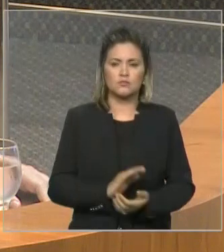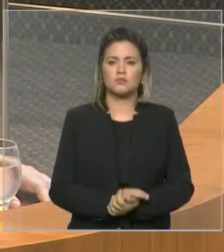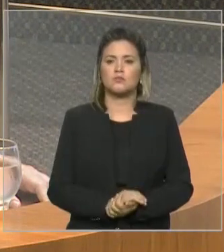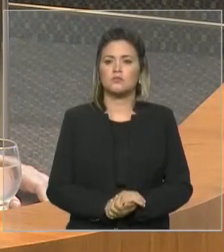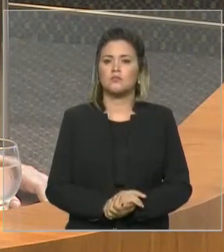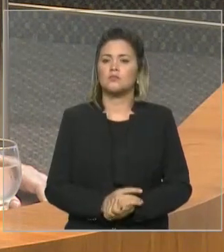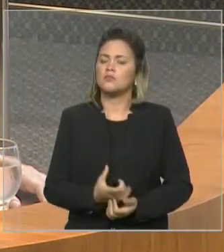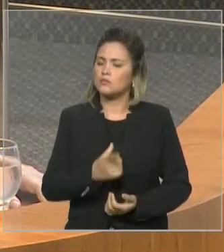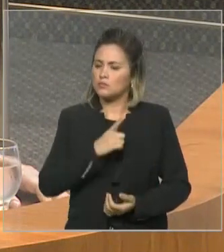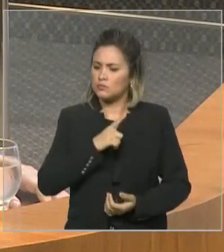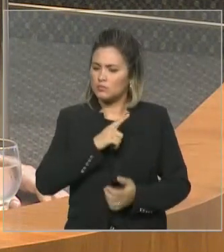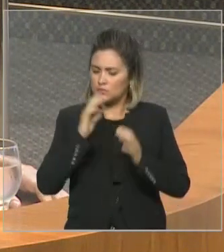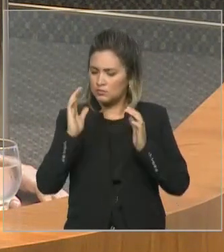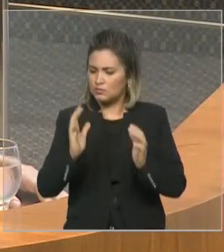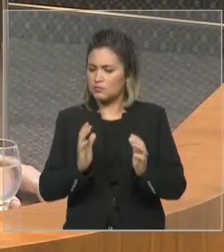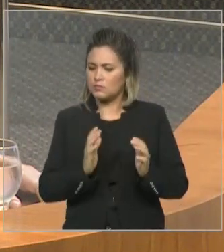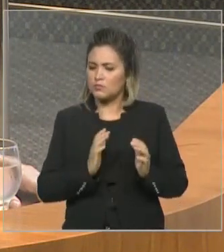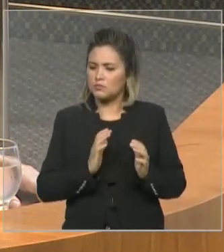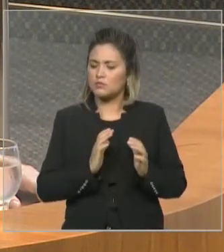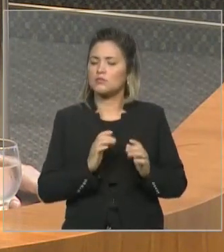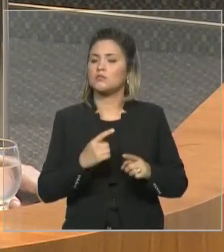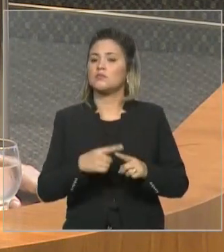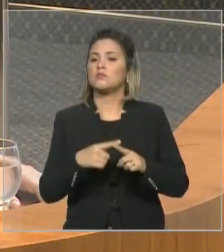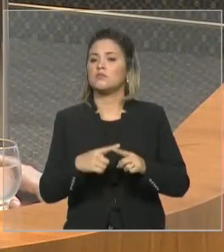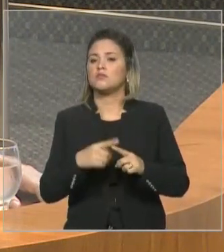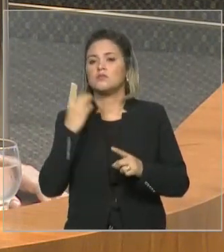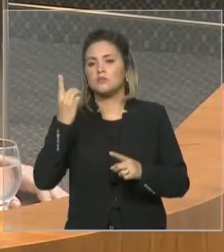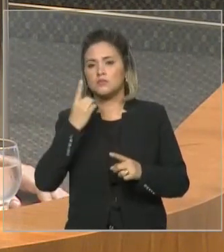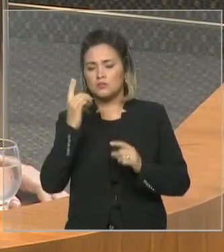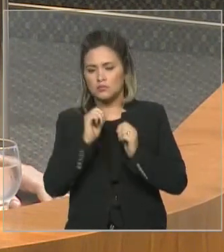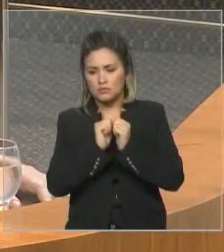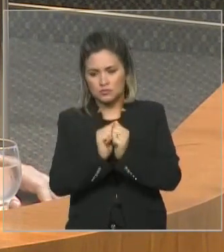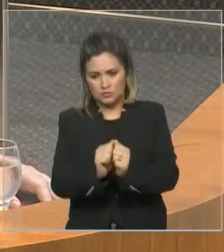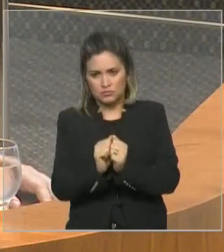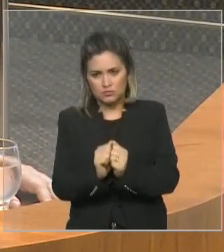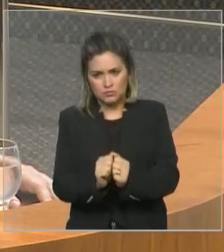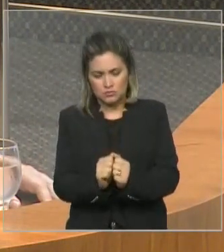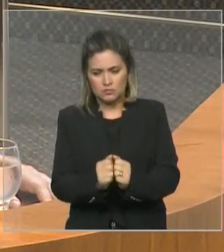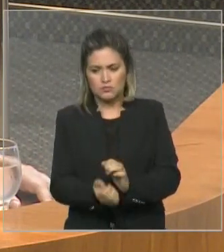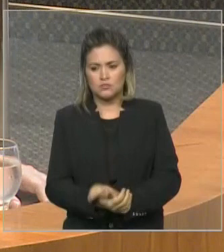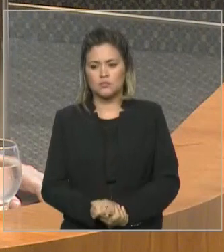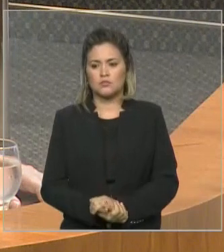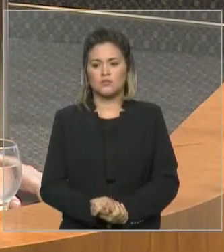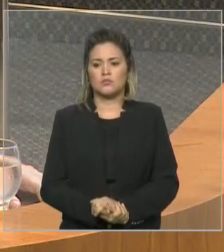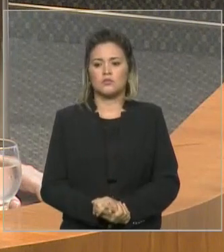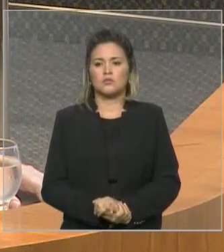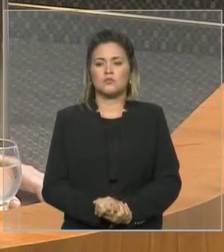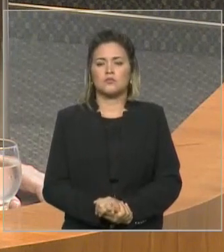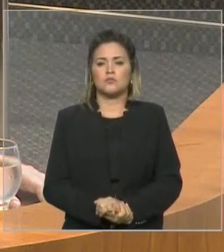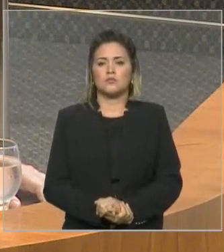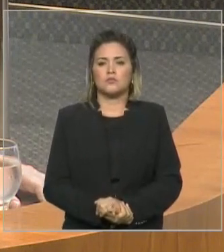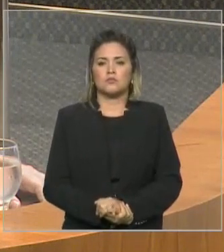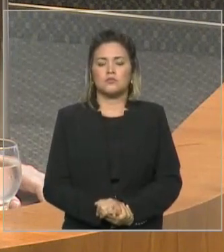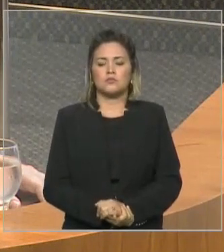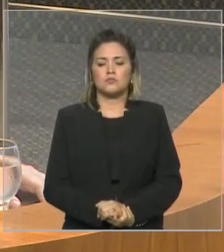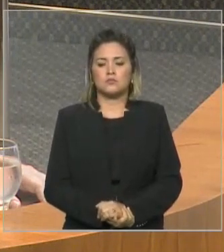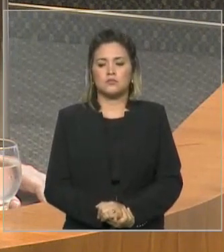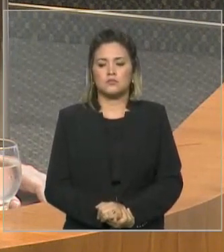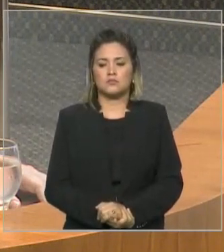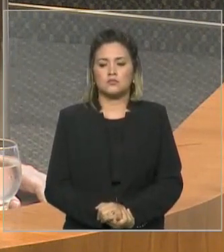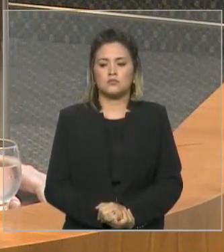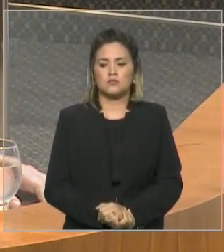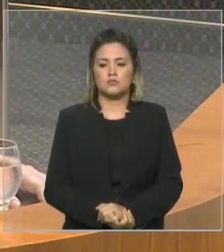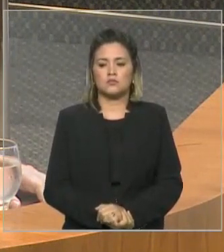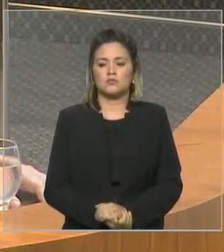ser deputado junto com V. Exª como também foi e, se o futuro assim permitir, é uma